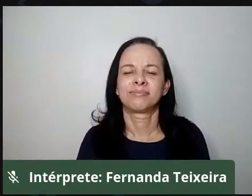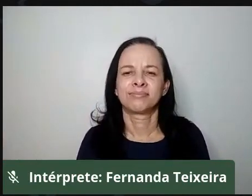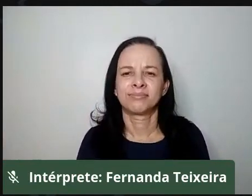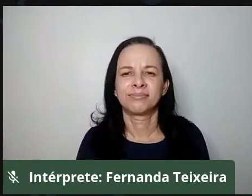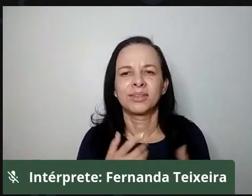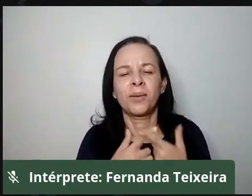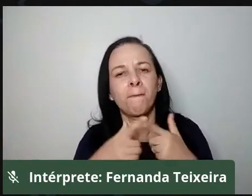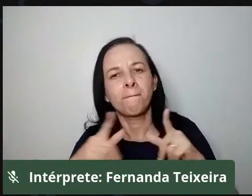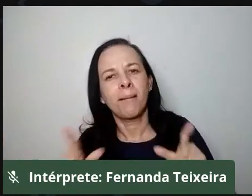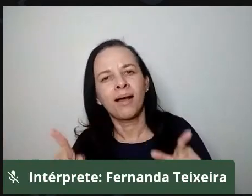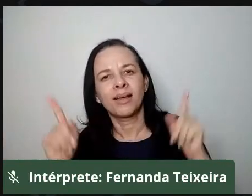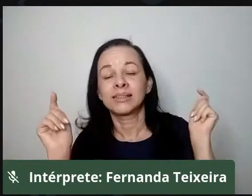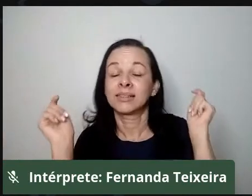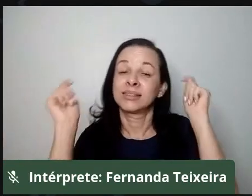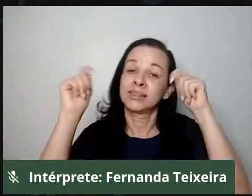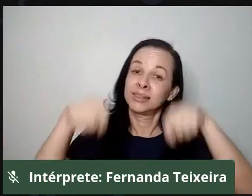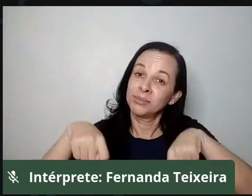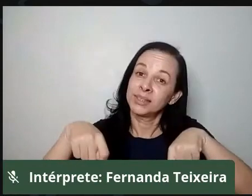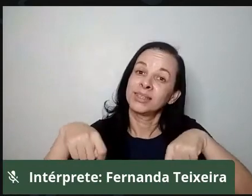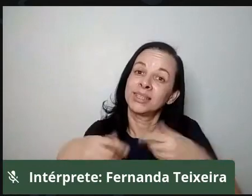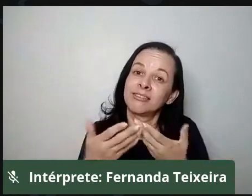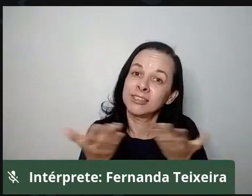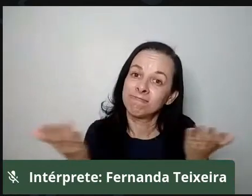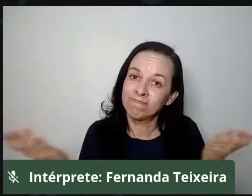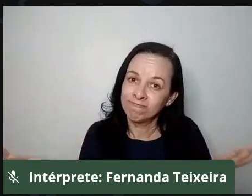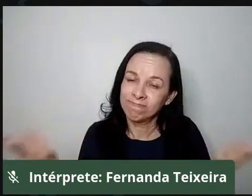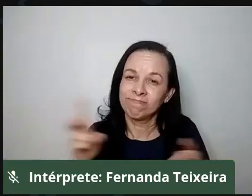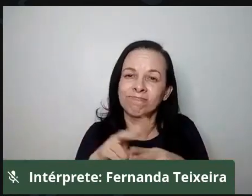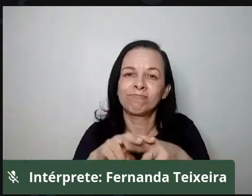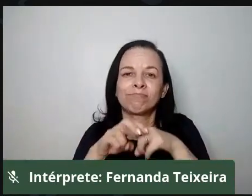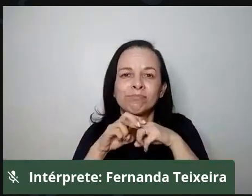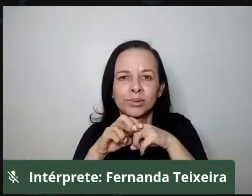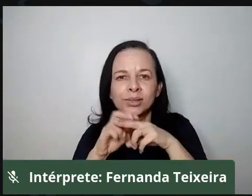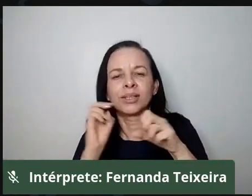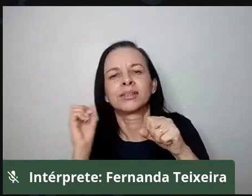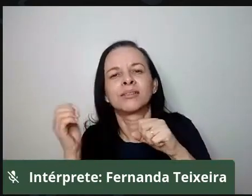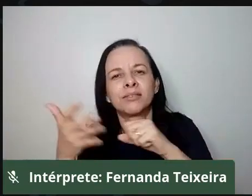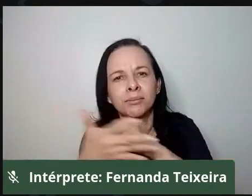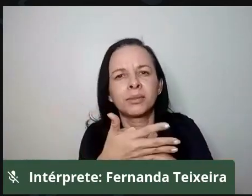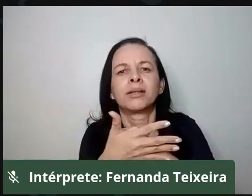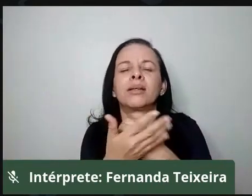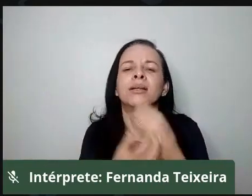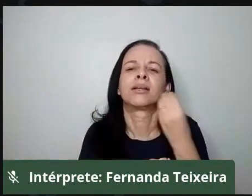mas não é possível nesse momento, então, acho que agradecer a participação desse seminário,